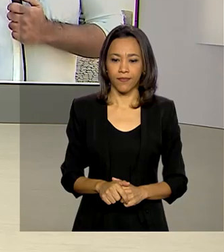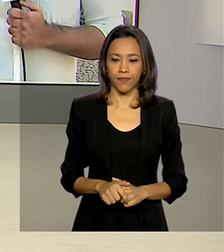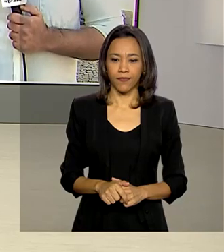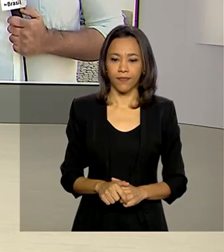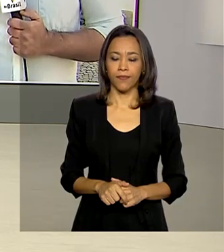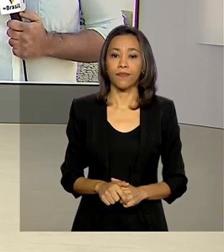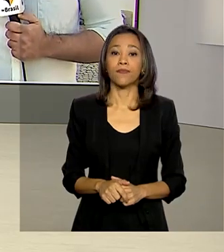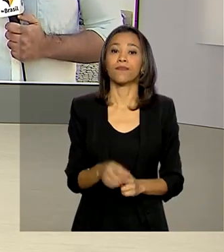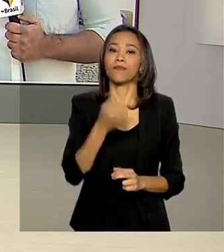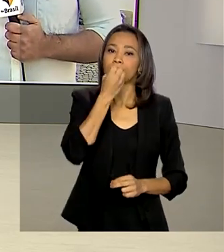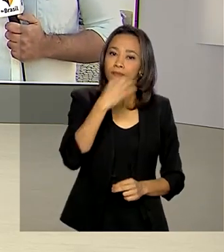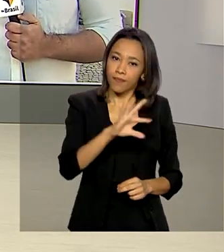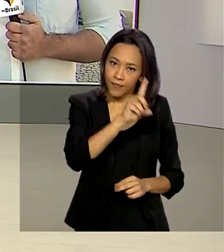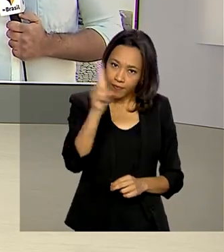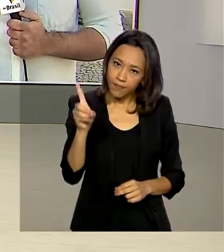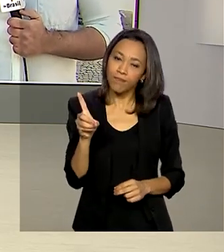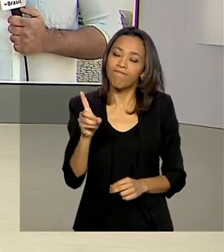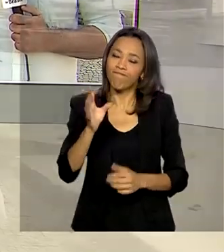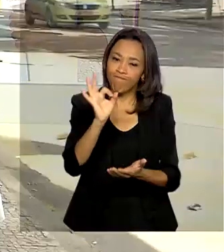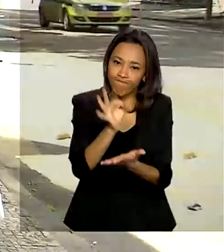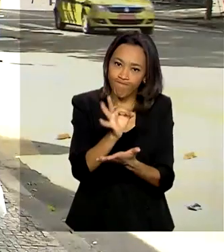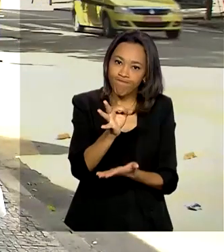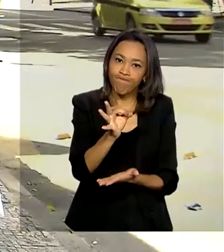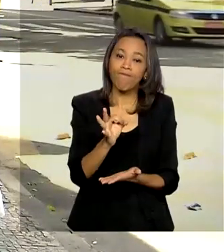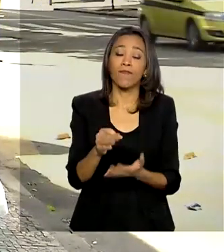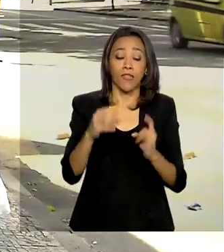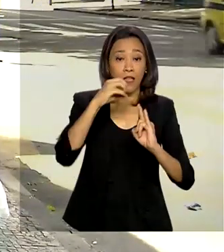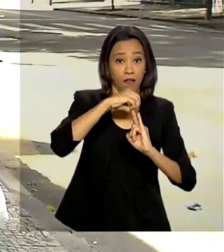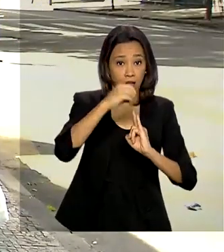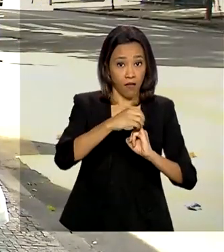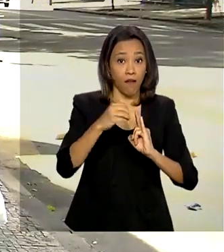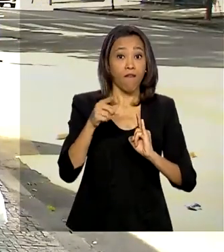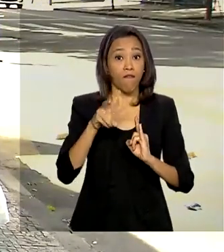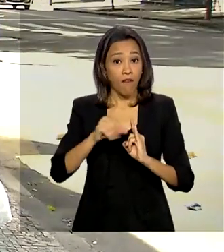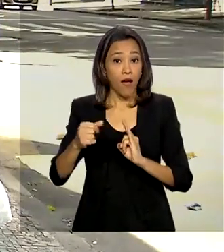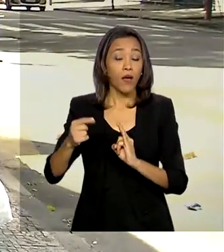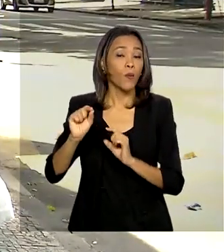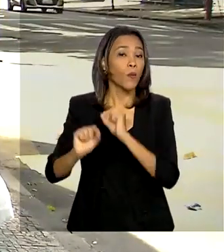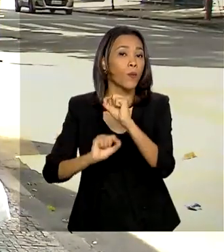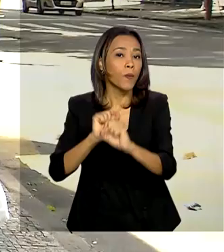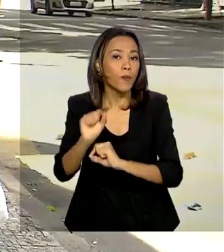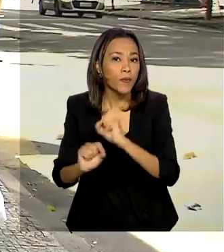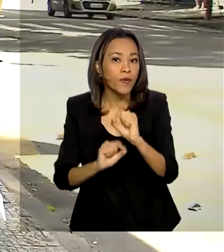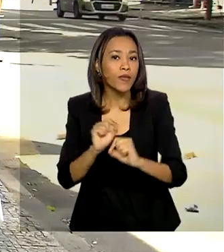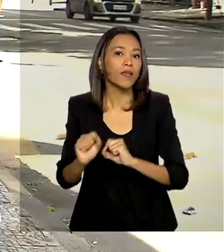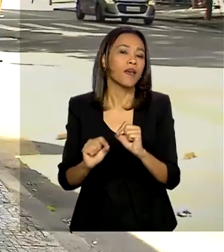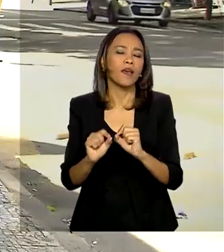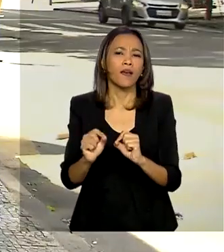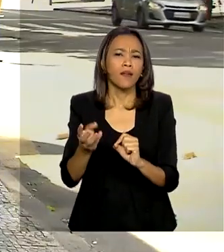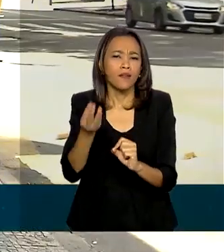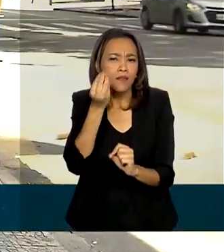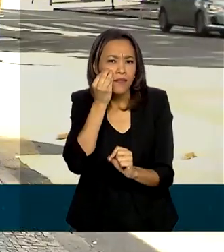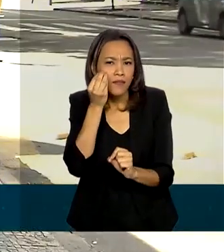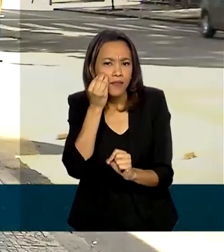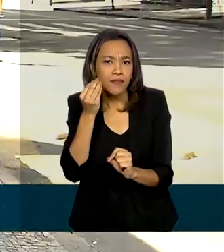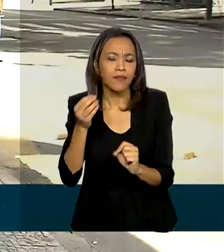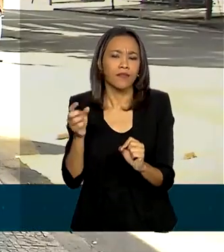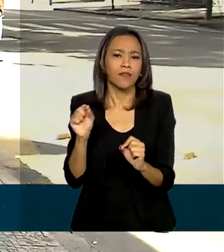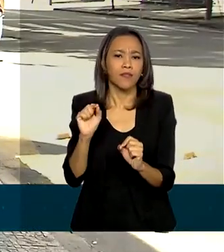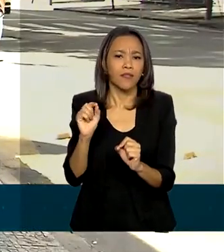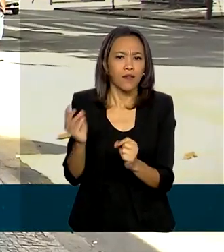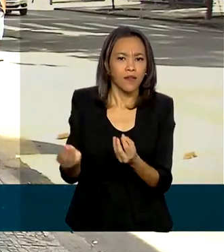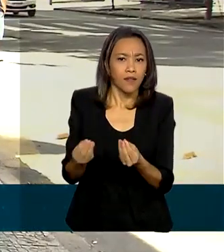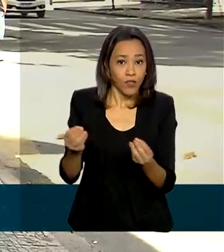Bom dia, Renata. É isso mesmo. A Fiocruz anunciou que vai liderar o que eles estão chamando de ensaio clínico sobre a Organização